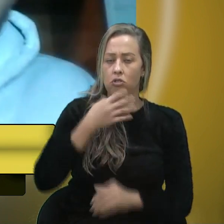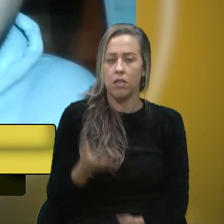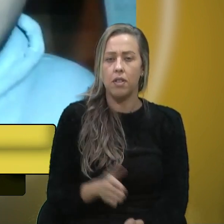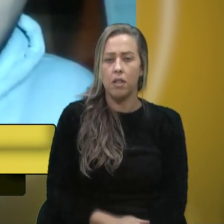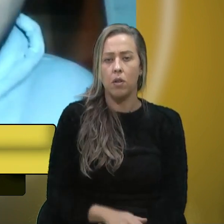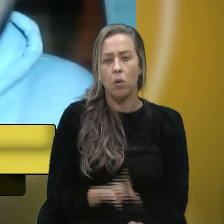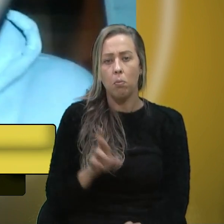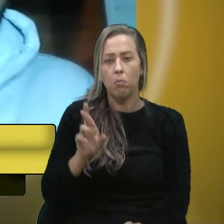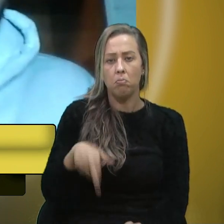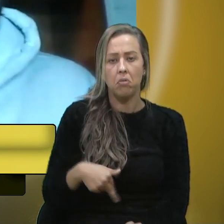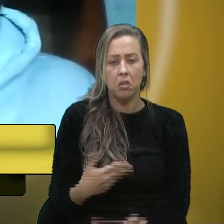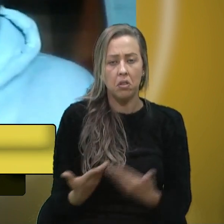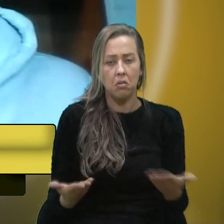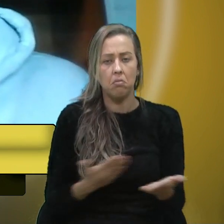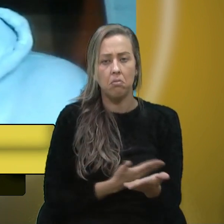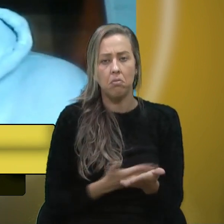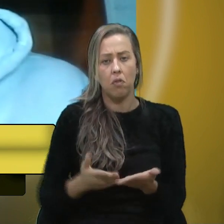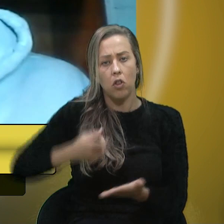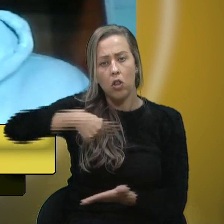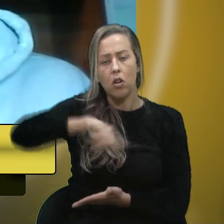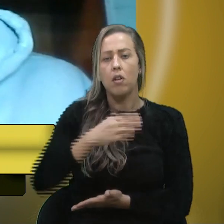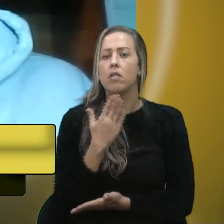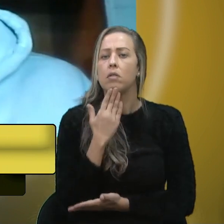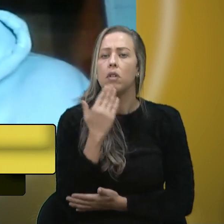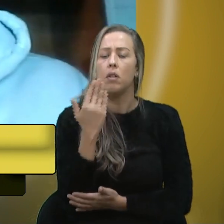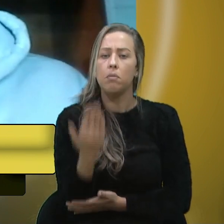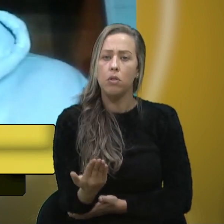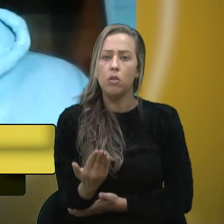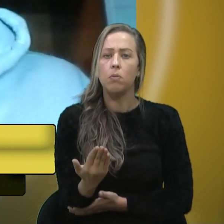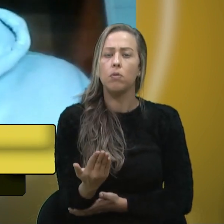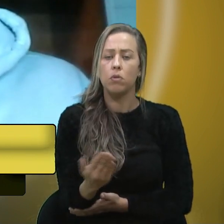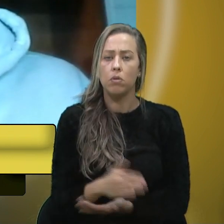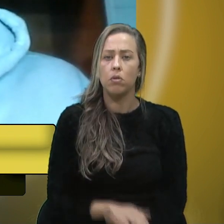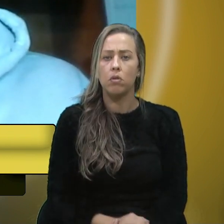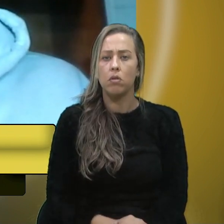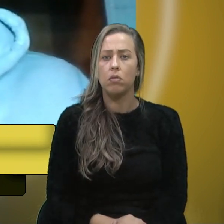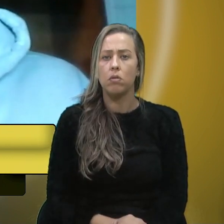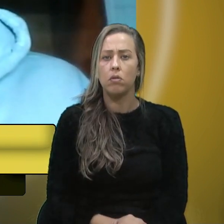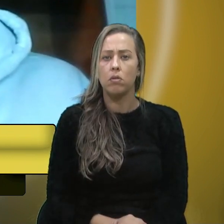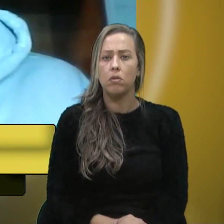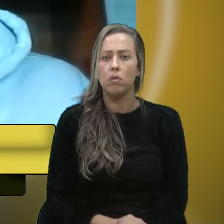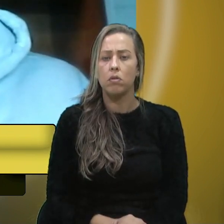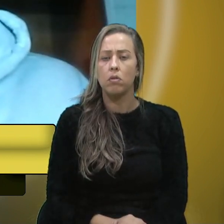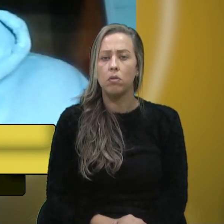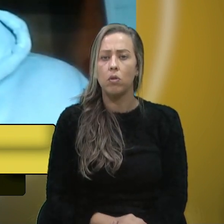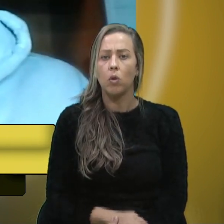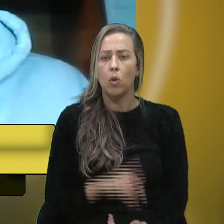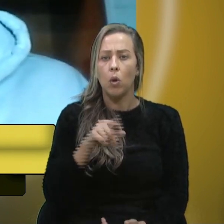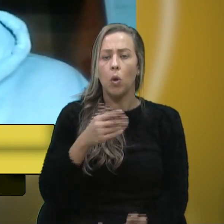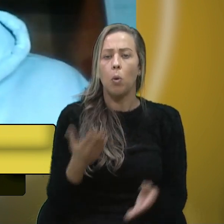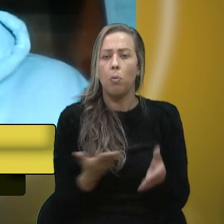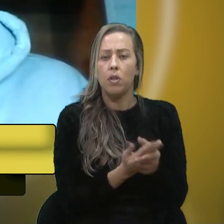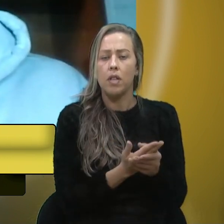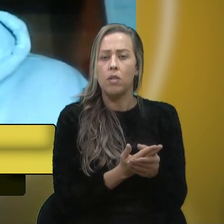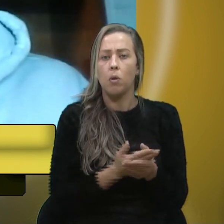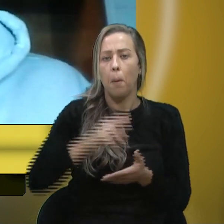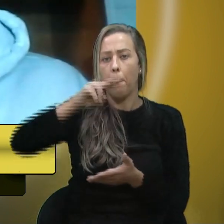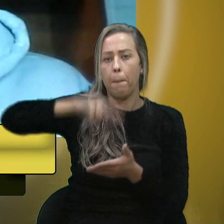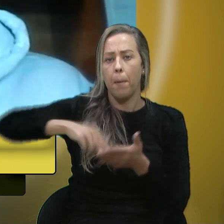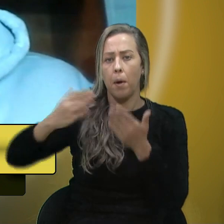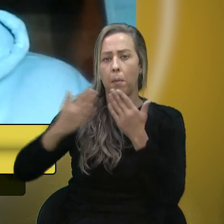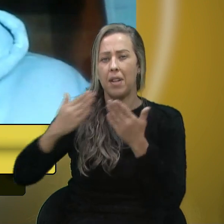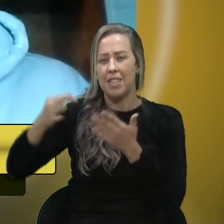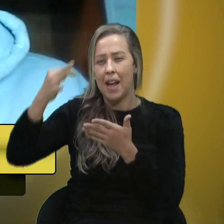razão disso que nós eh solicitamos a baixa nesse processo pra uma análise